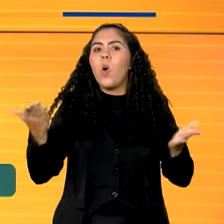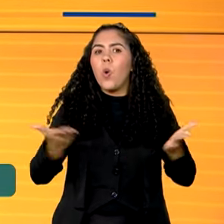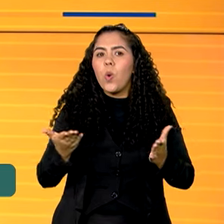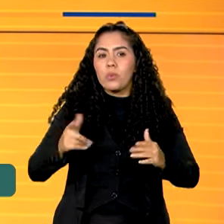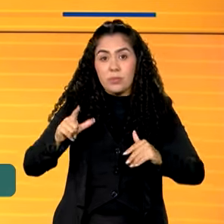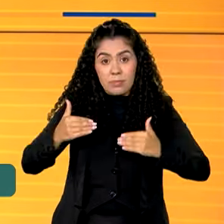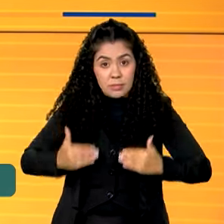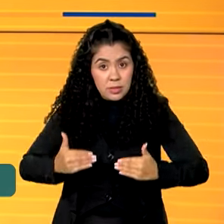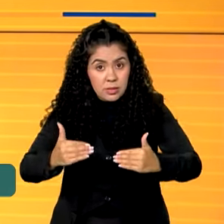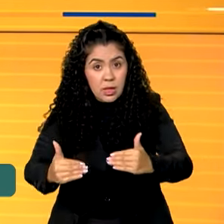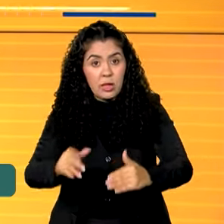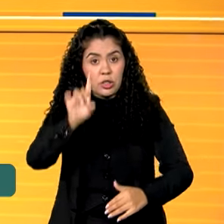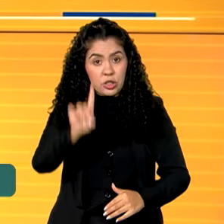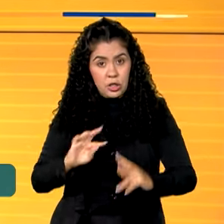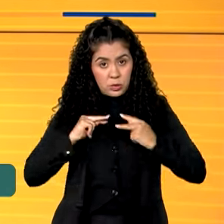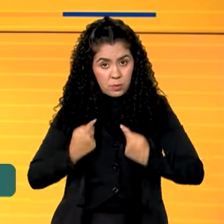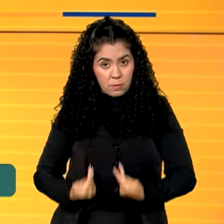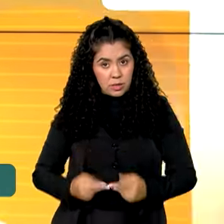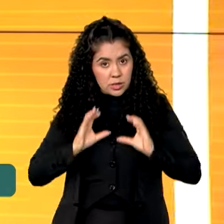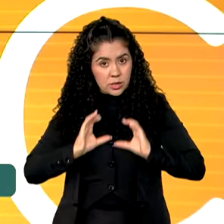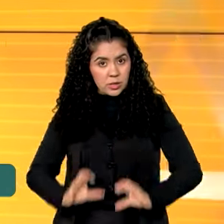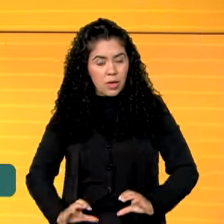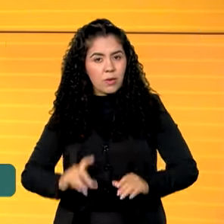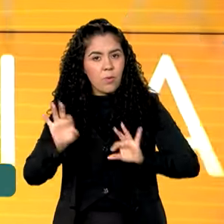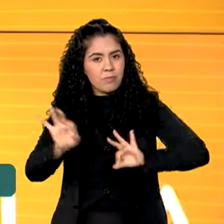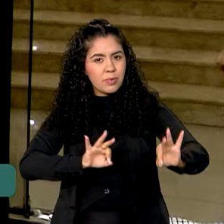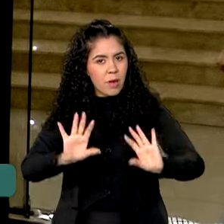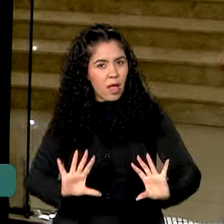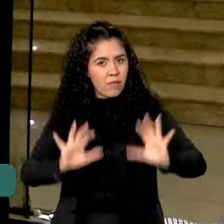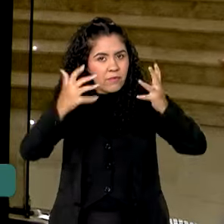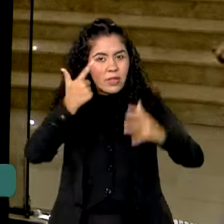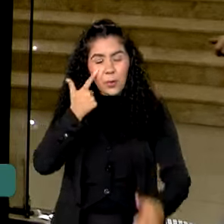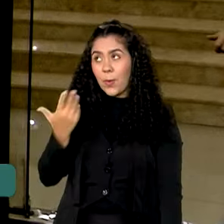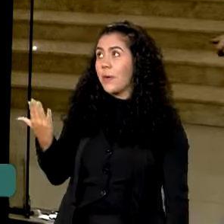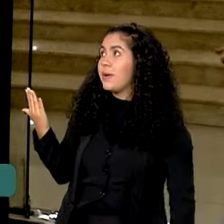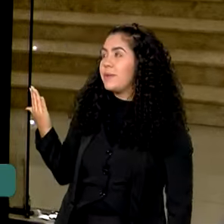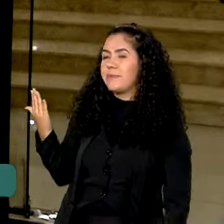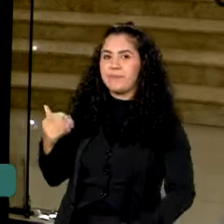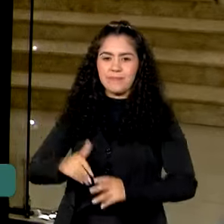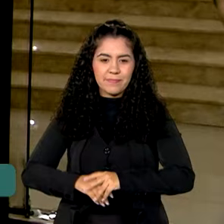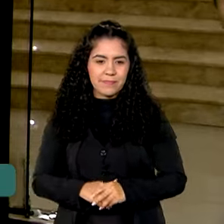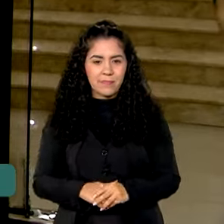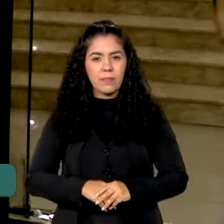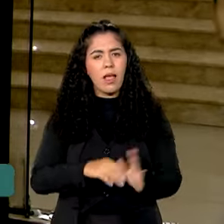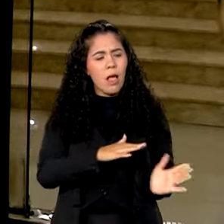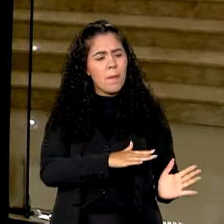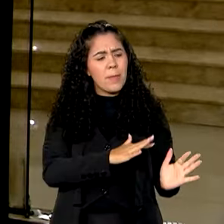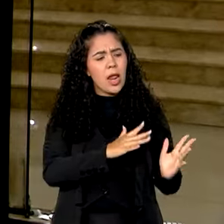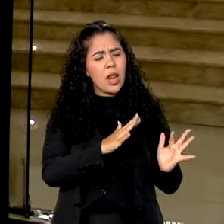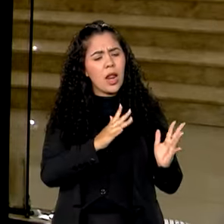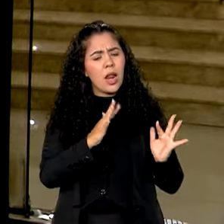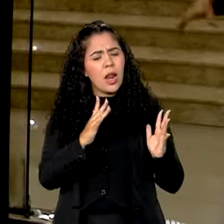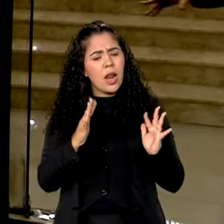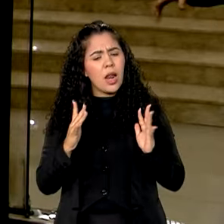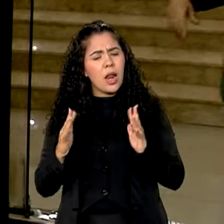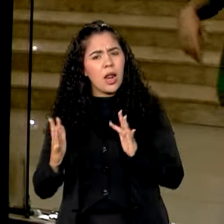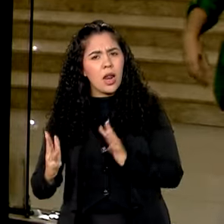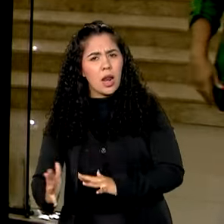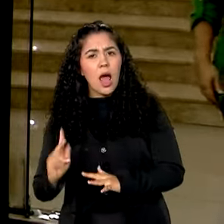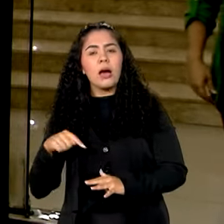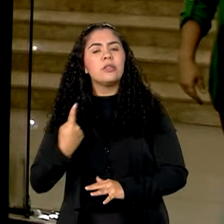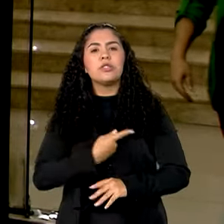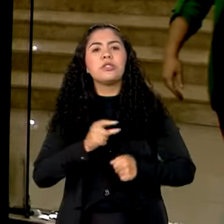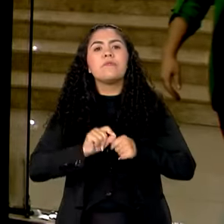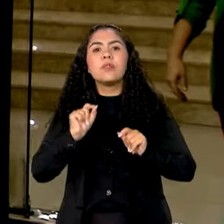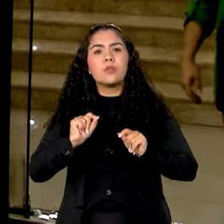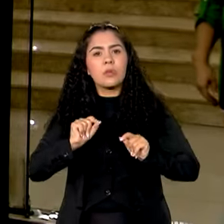Ministério dos Direitos Humanos e da Cidadania realizou um encontro. Nesse período todo, nós descentralizamos a política, que isso não